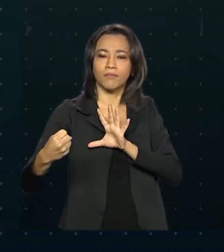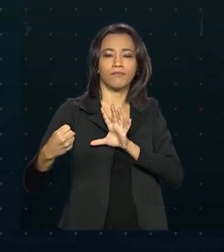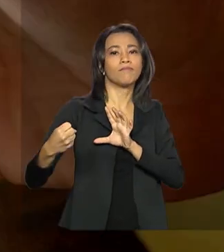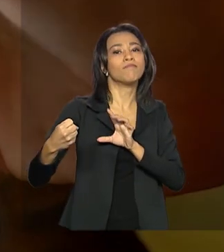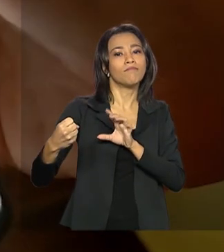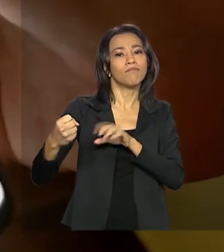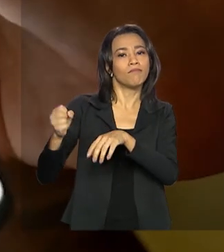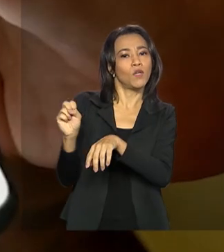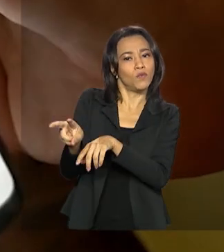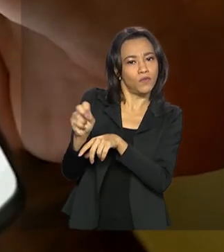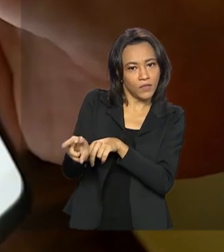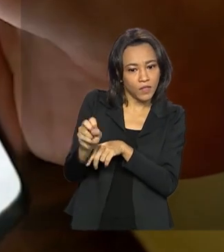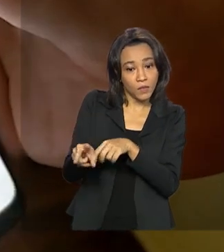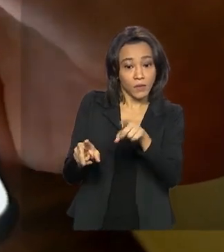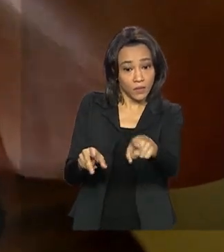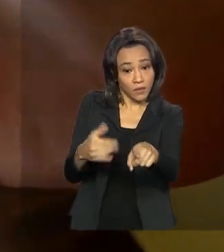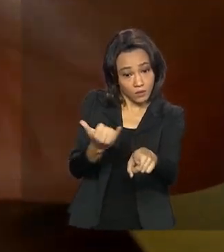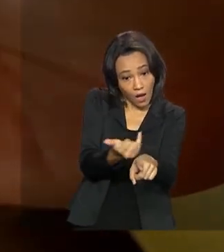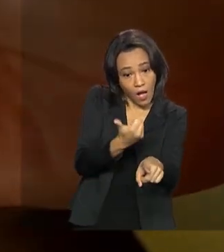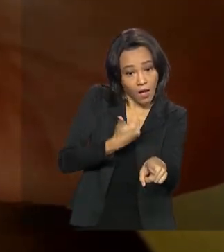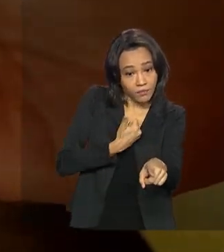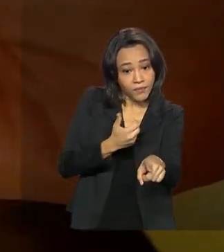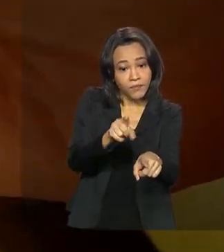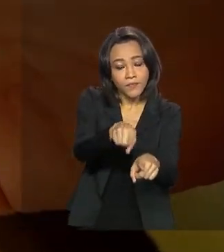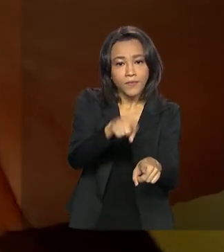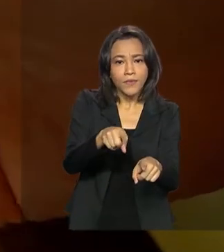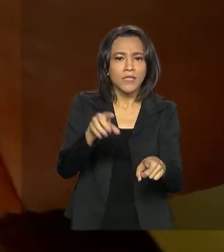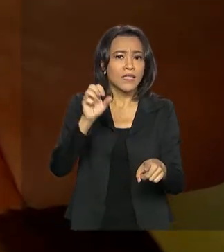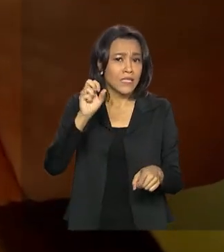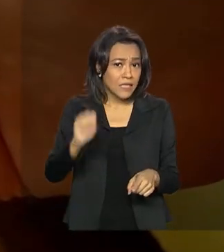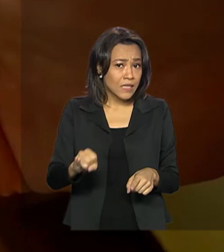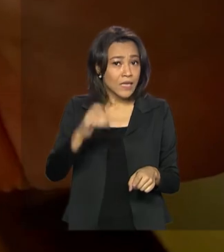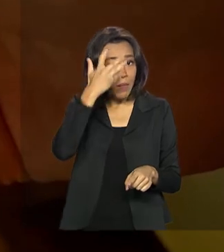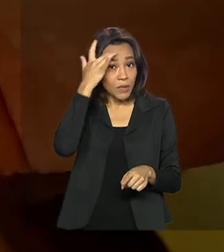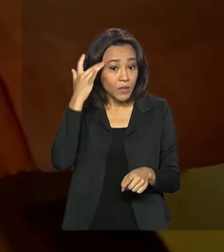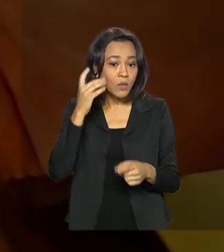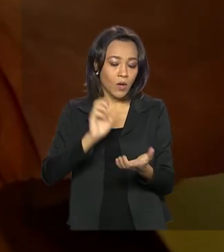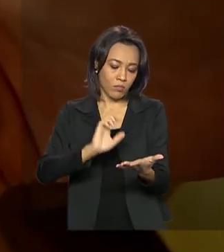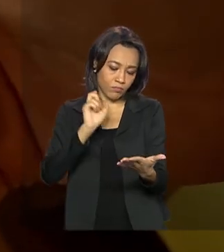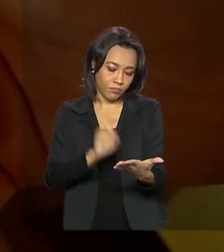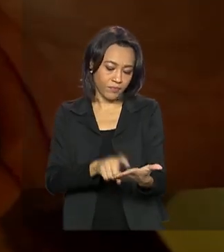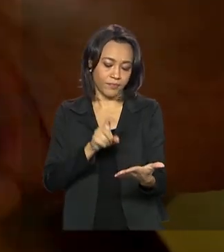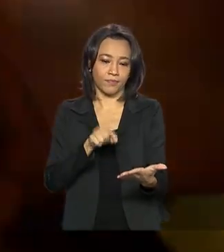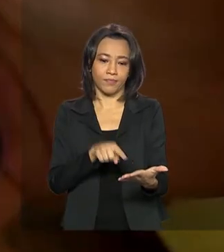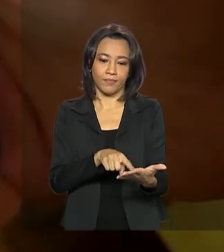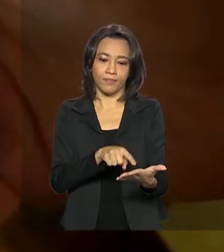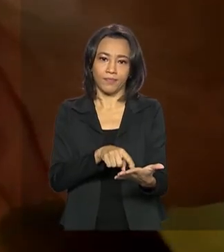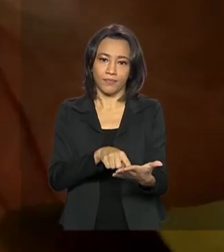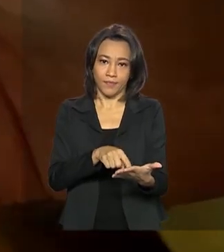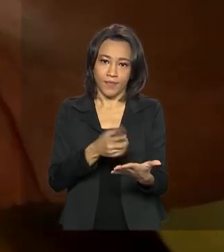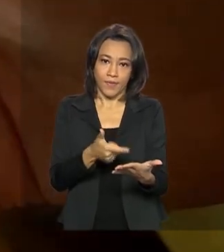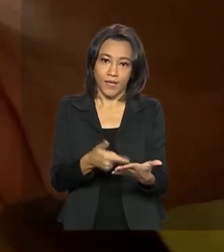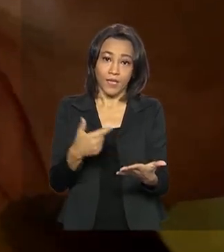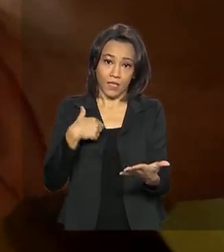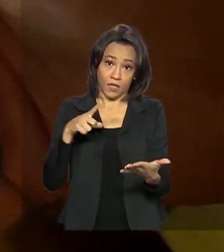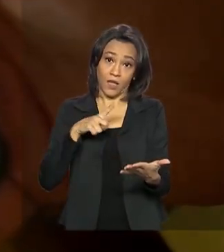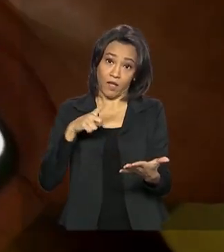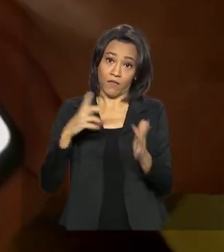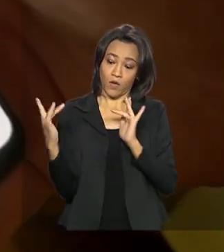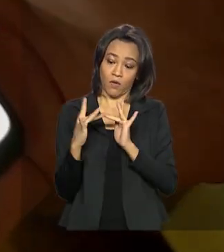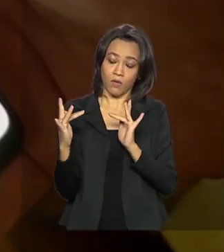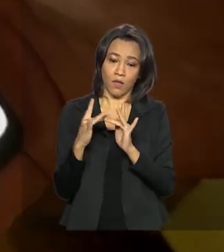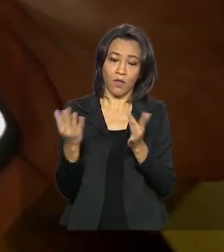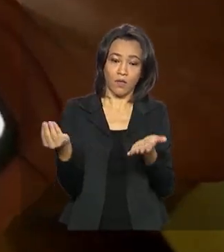coronavírus. O alerta só será ativado caso o usuário habilite a função notificação de exposição nas